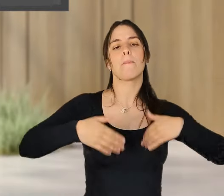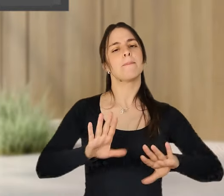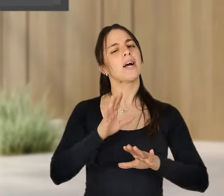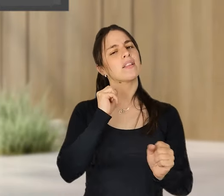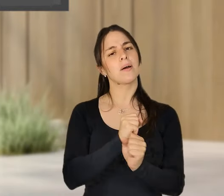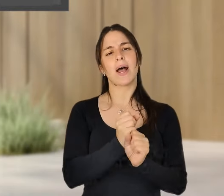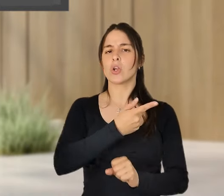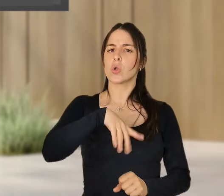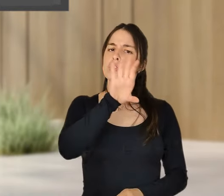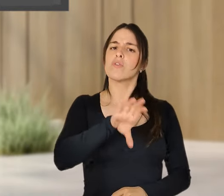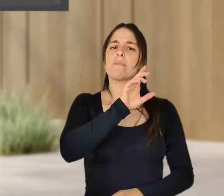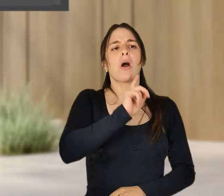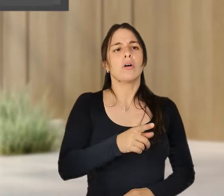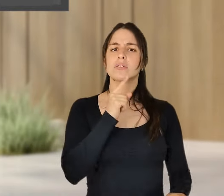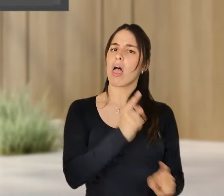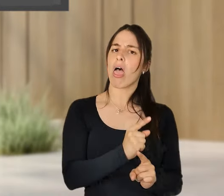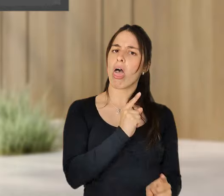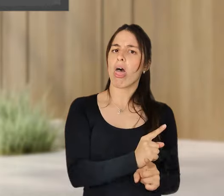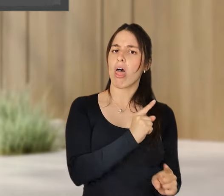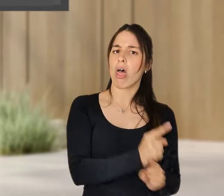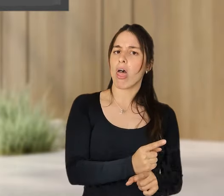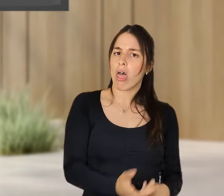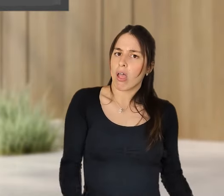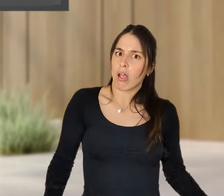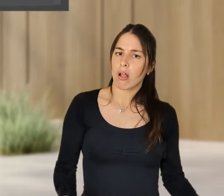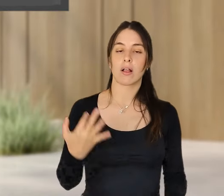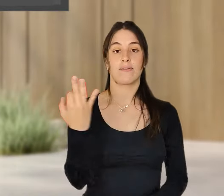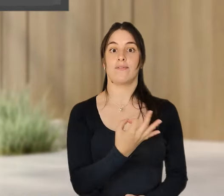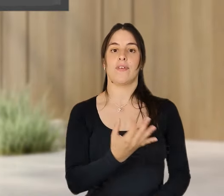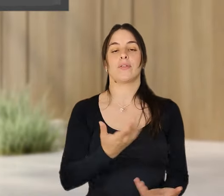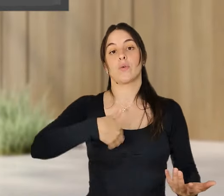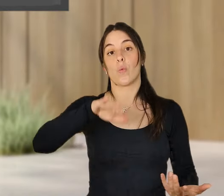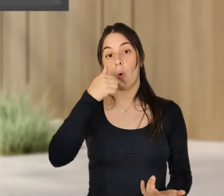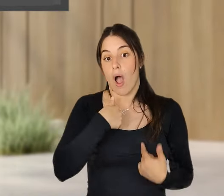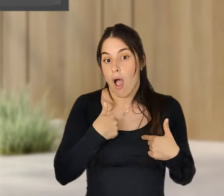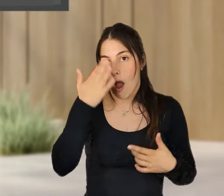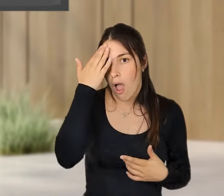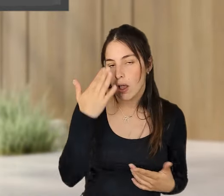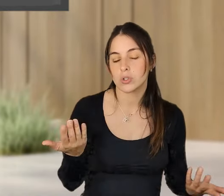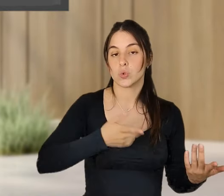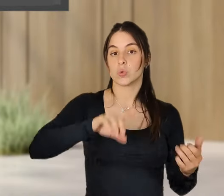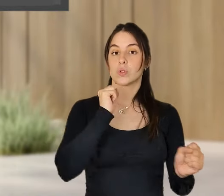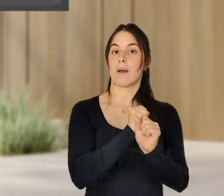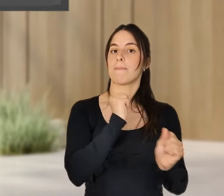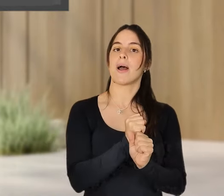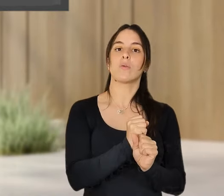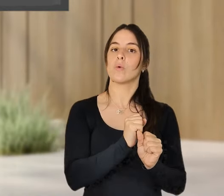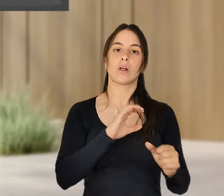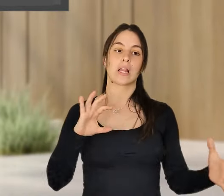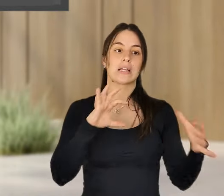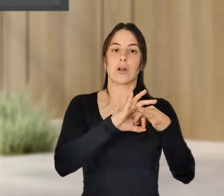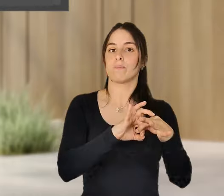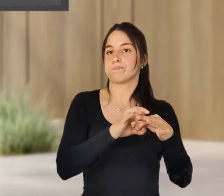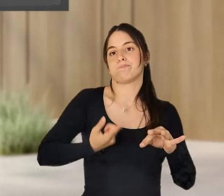a essas mudanças. E isso tornou que trabalhámos de uma forma desadequada, de certa forma obsoleta.